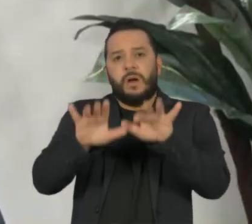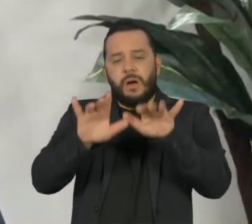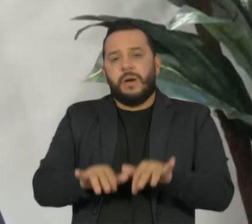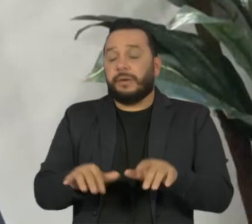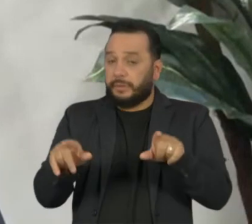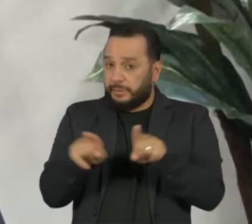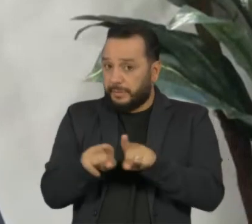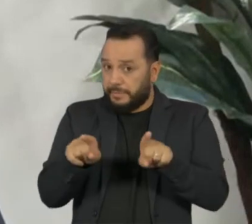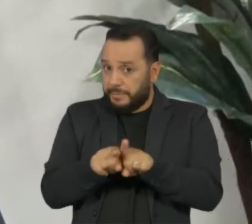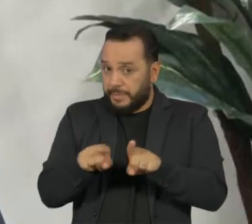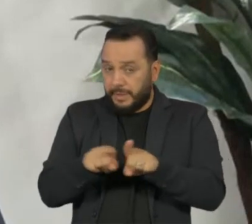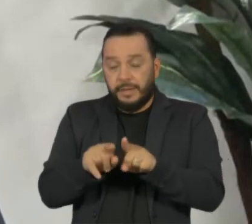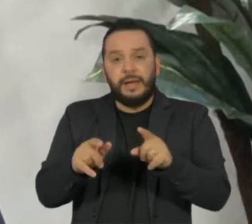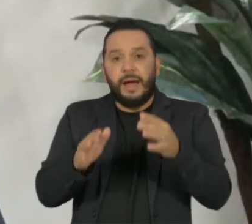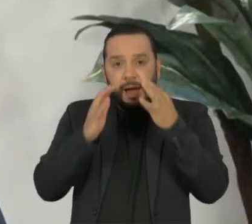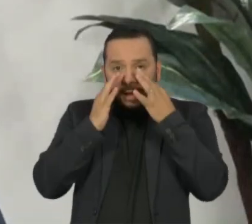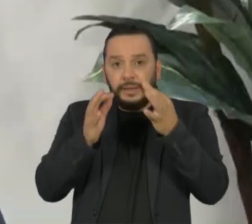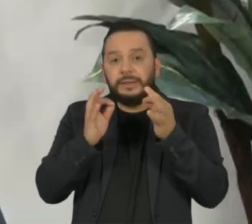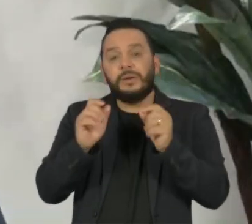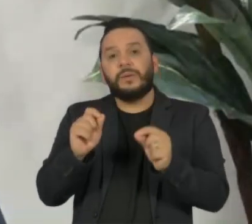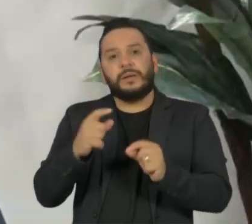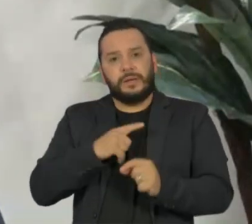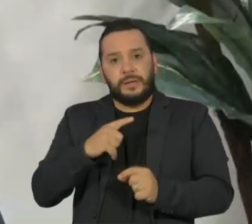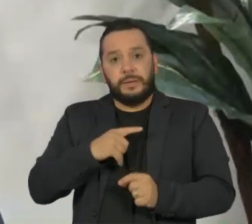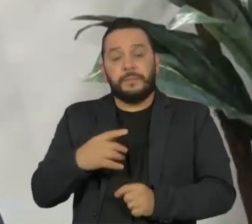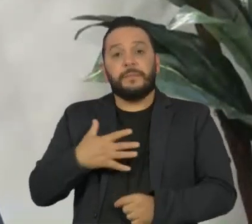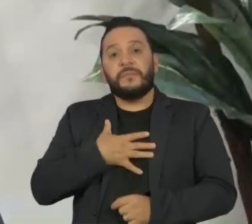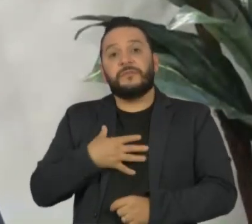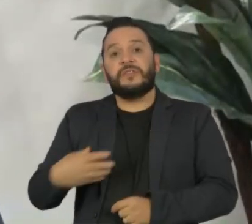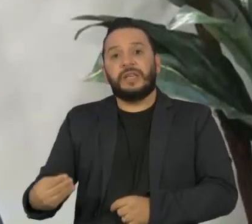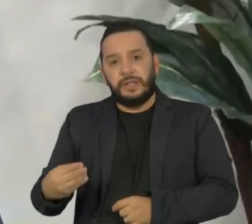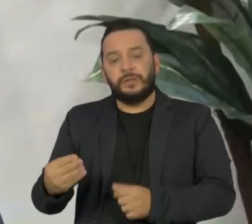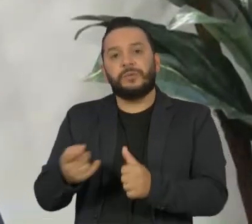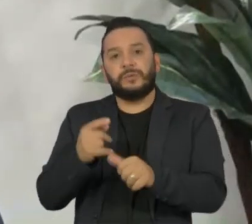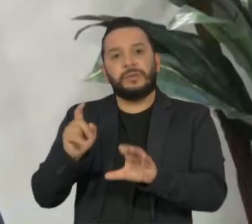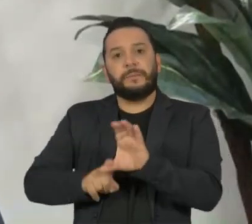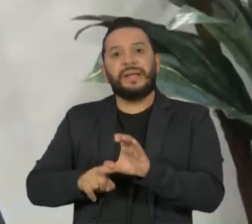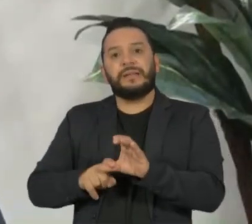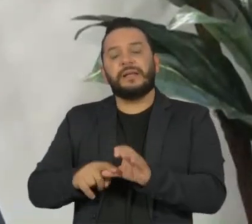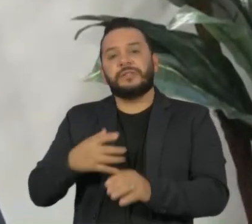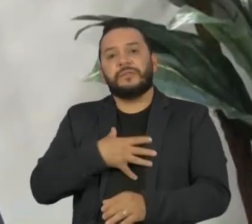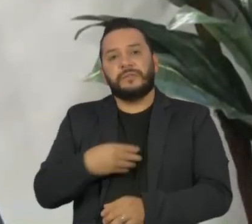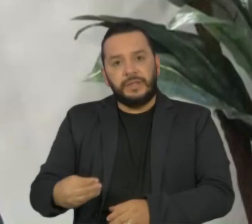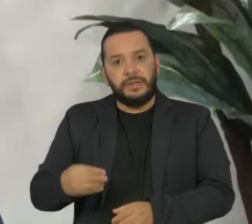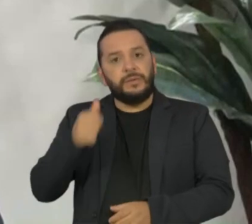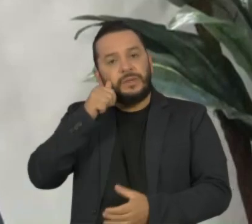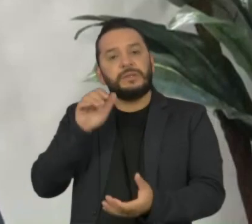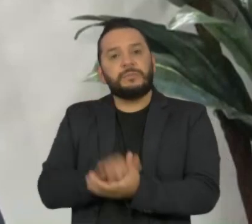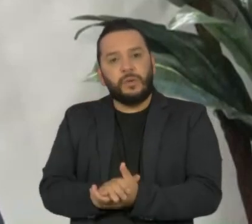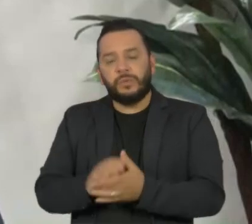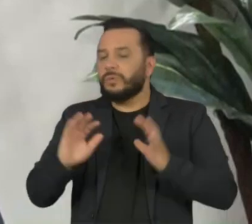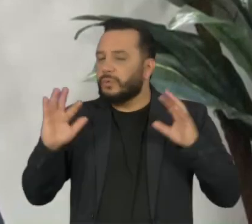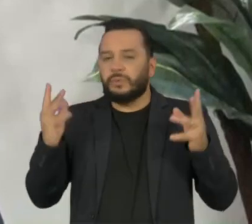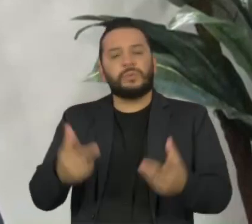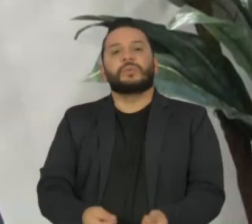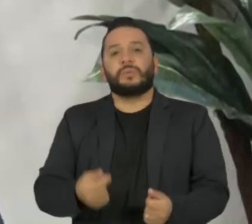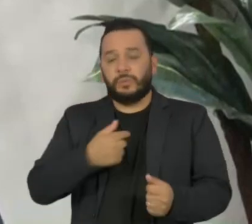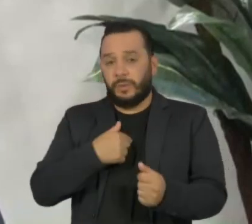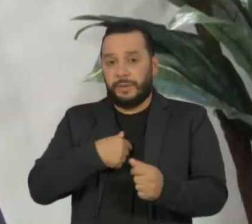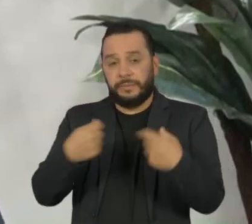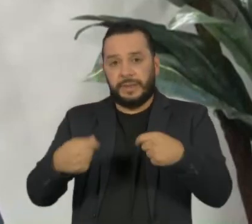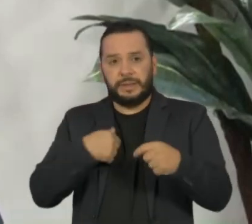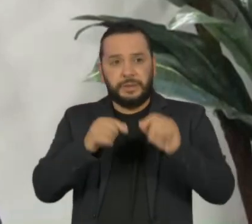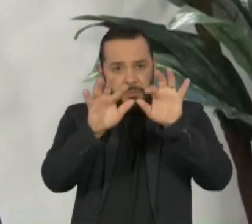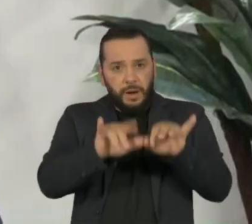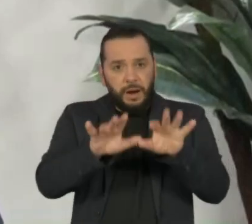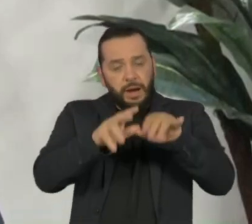que observar também a questão dos meus dependentes, filhos, esposos, quem são as pessoas que eu vou incluir.